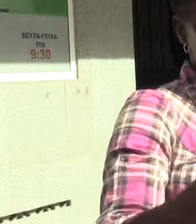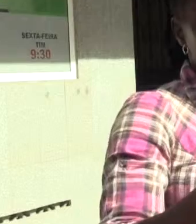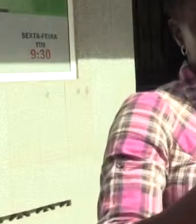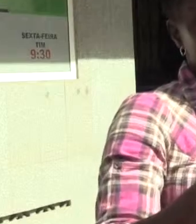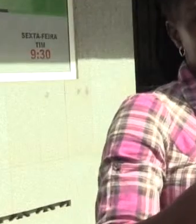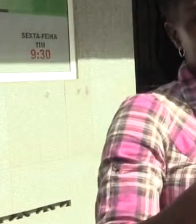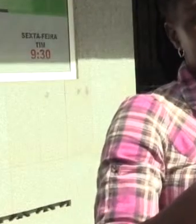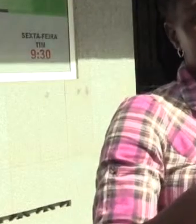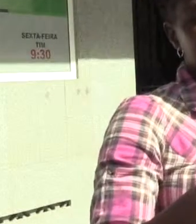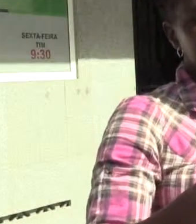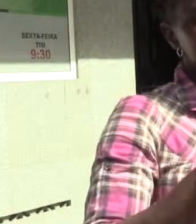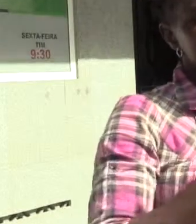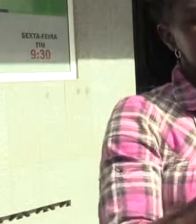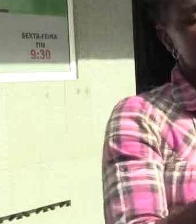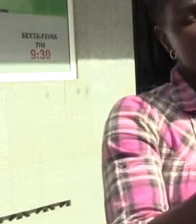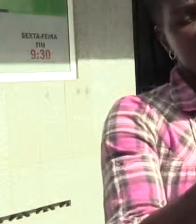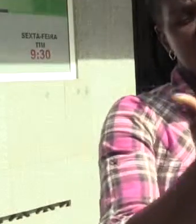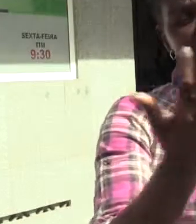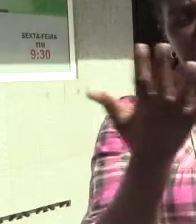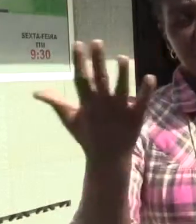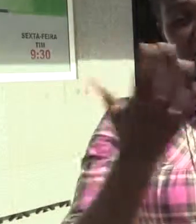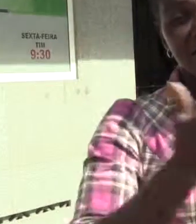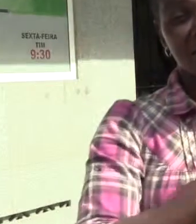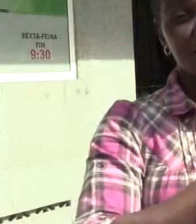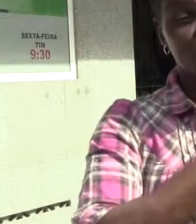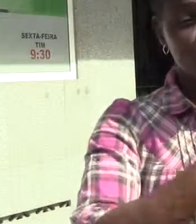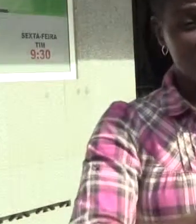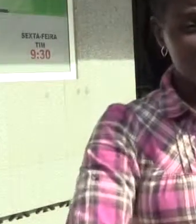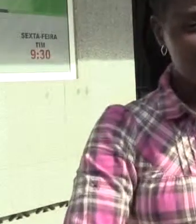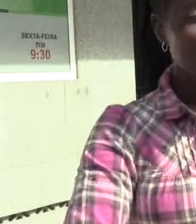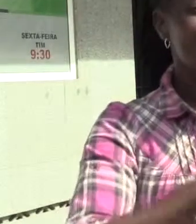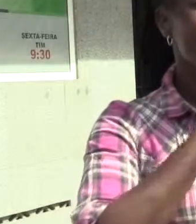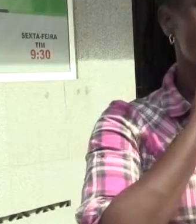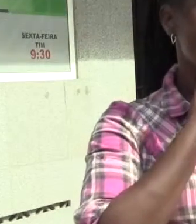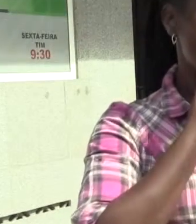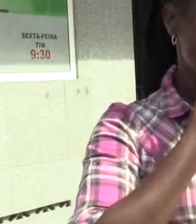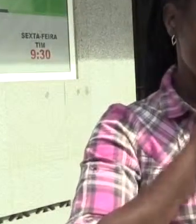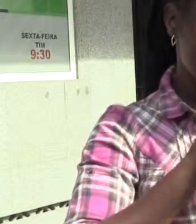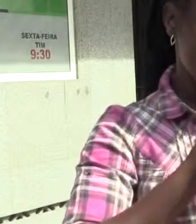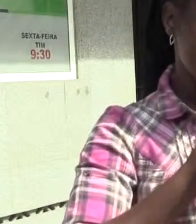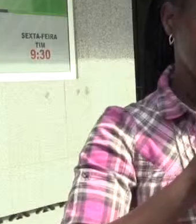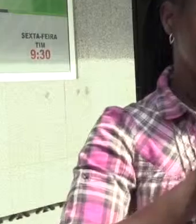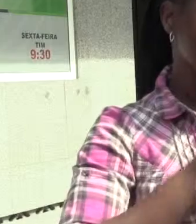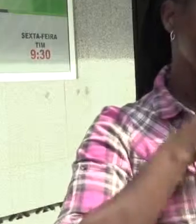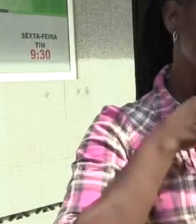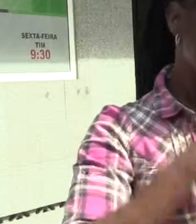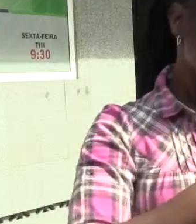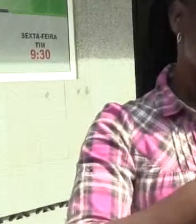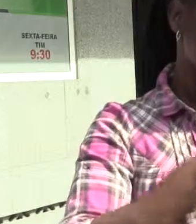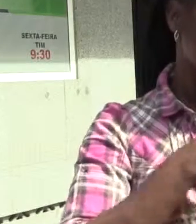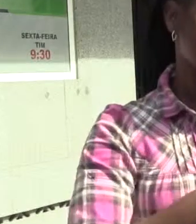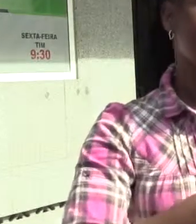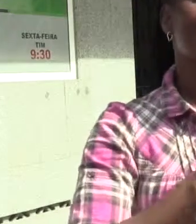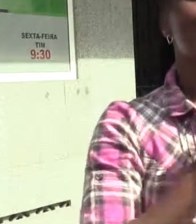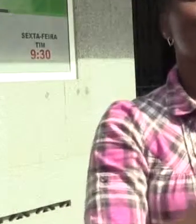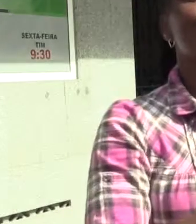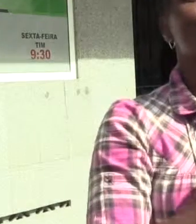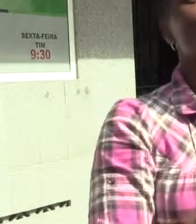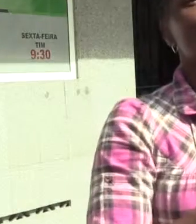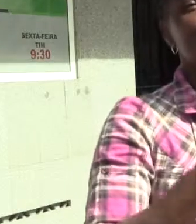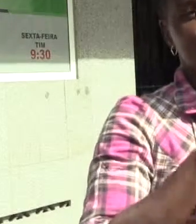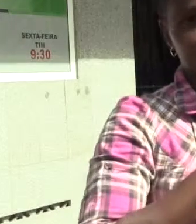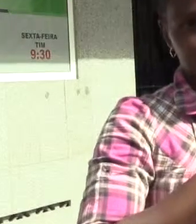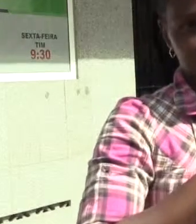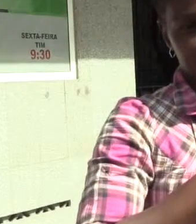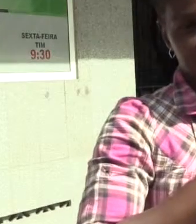reduzido. Sabemos que muitas pessoas têm dificuldades para ter emprego.